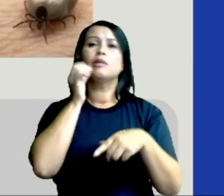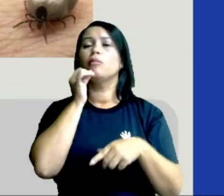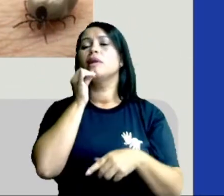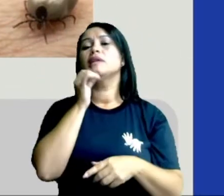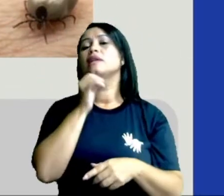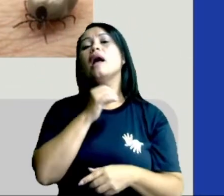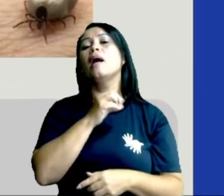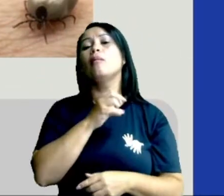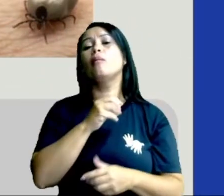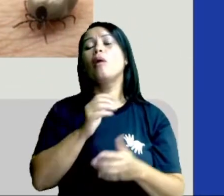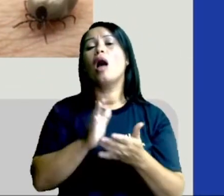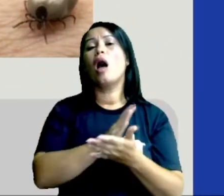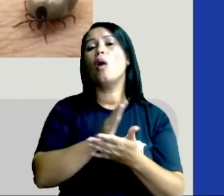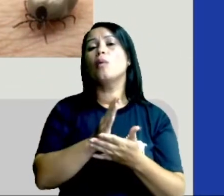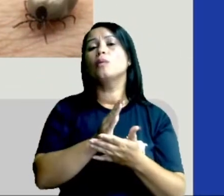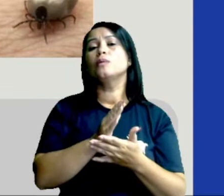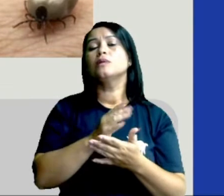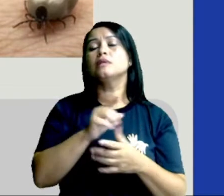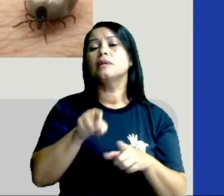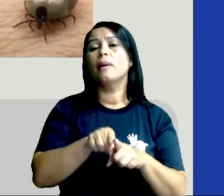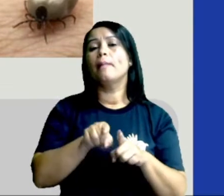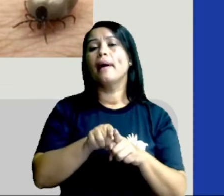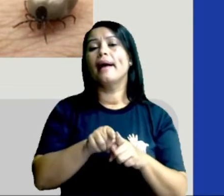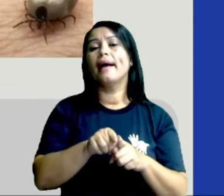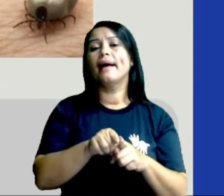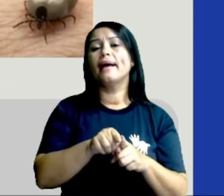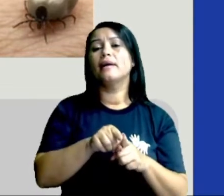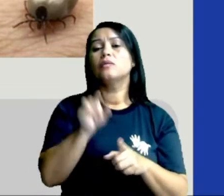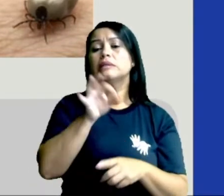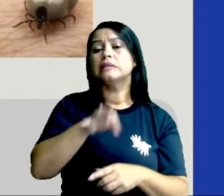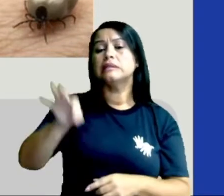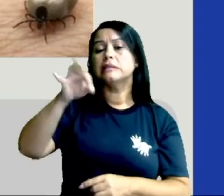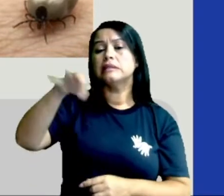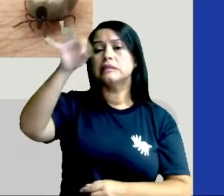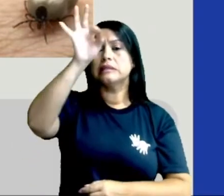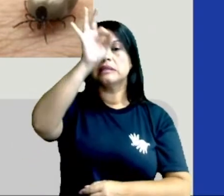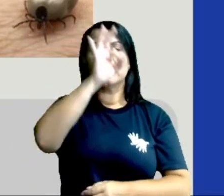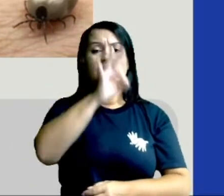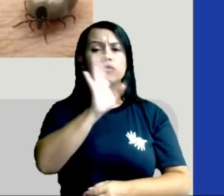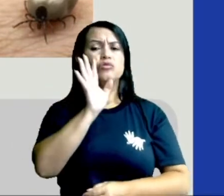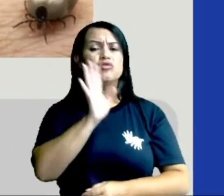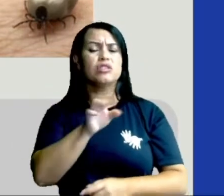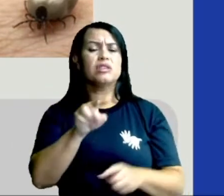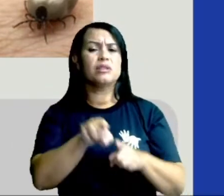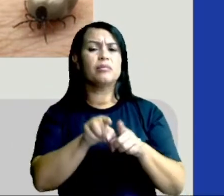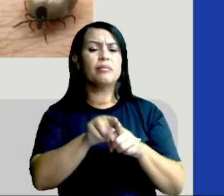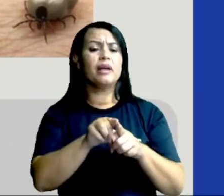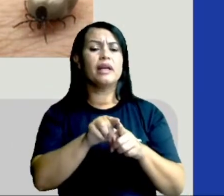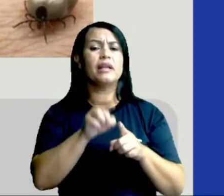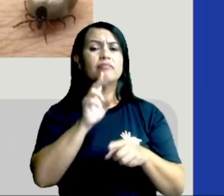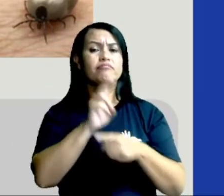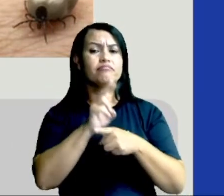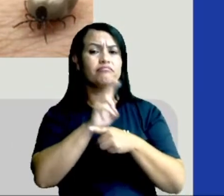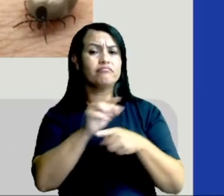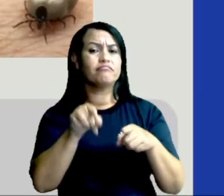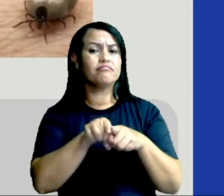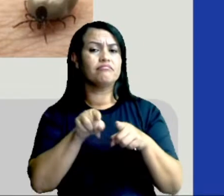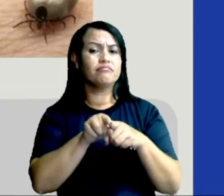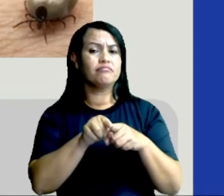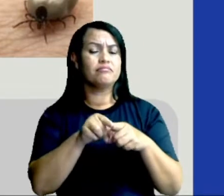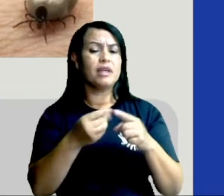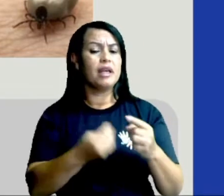por conta de insetos decompositores, que decomporam a matéria orgânica no solo, eram nutrientes para as plantas. Então, toda a vida